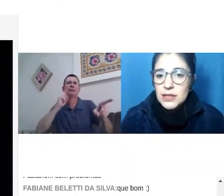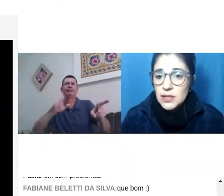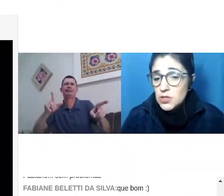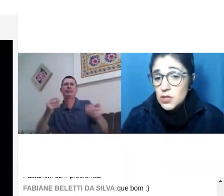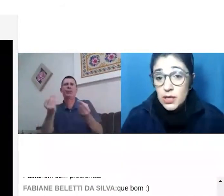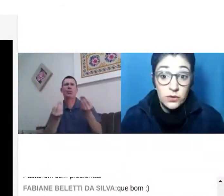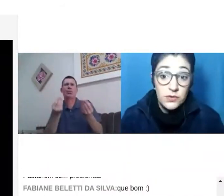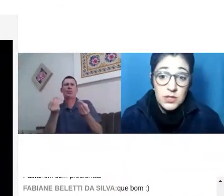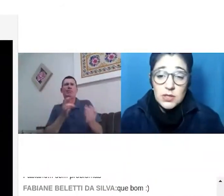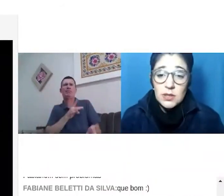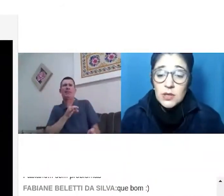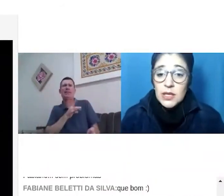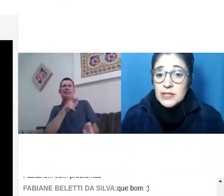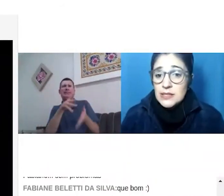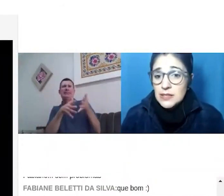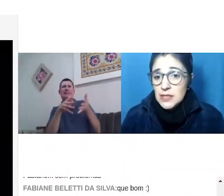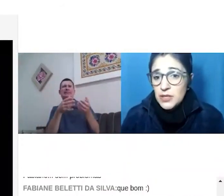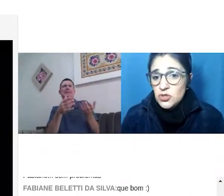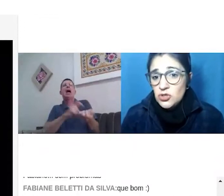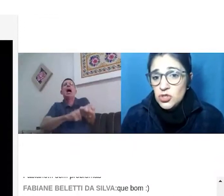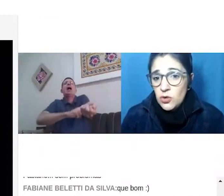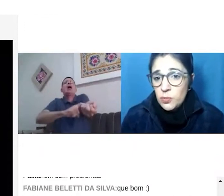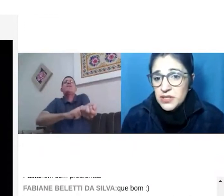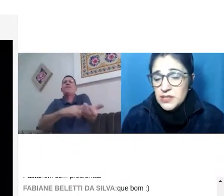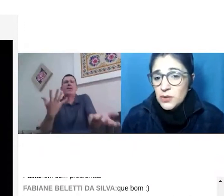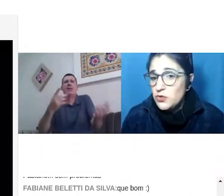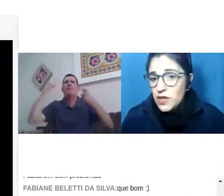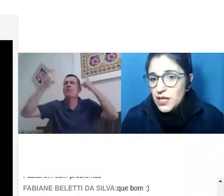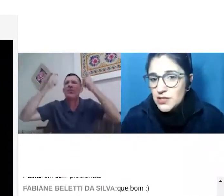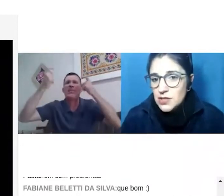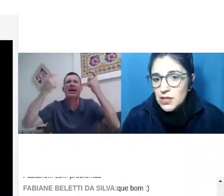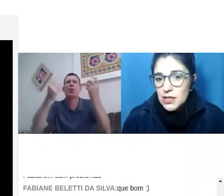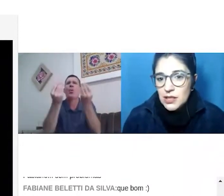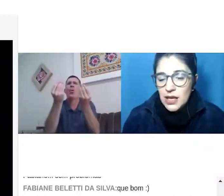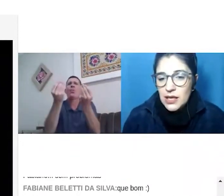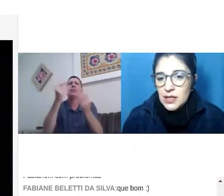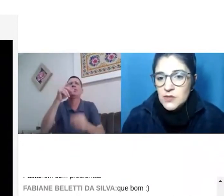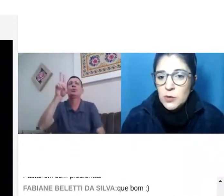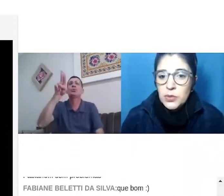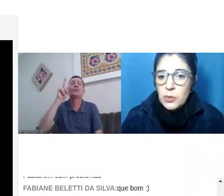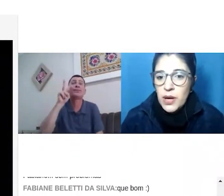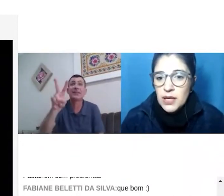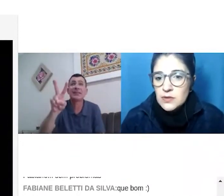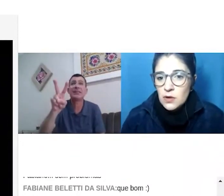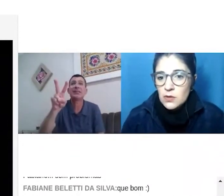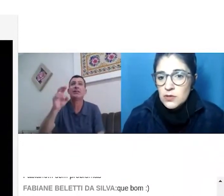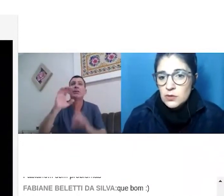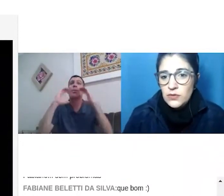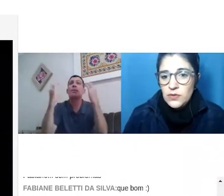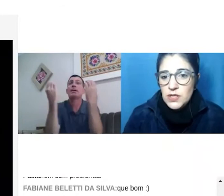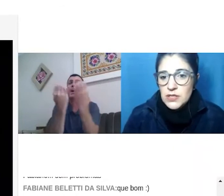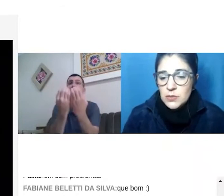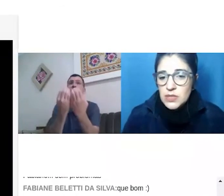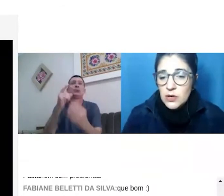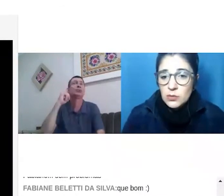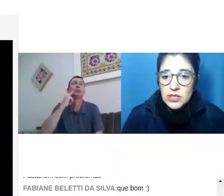cadeirante ele é ouvinte. Então, essa parte de compreensão é diferente. Eles ficam preocupados só com a estrutura